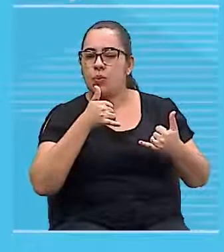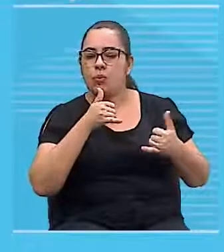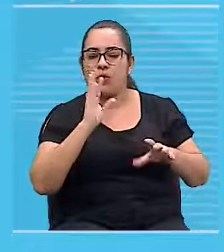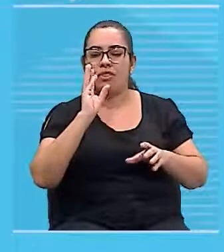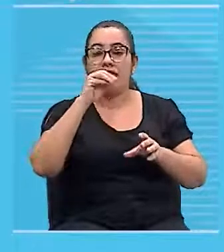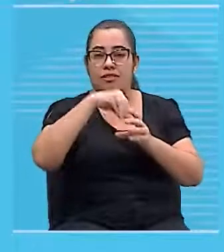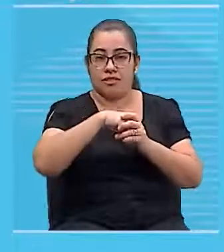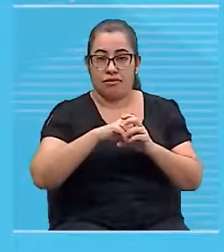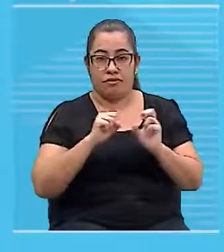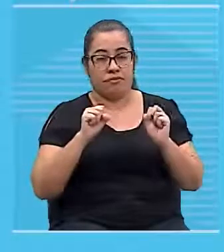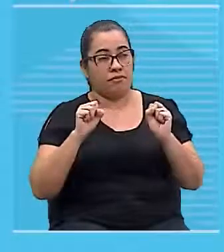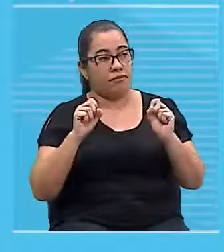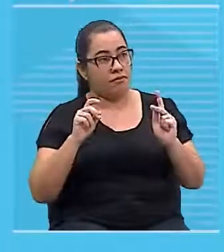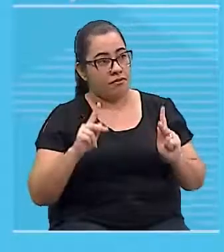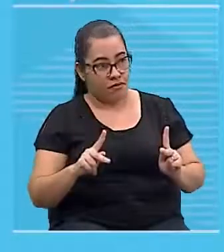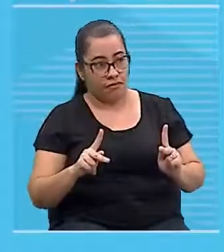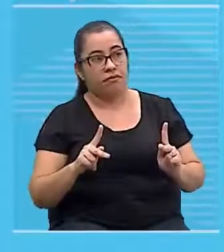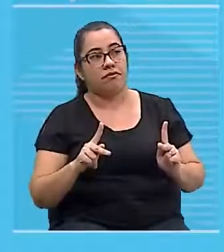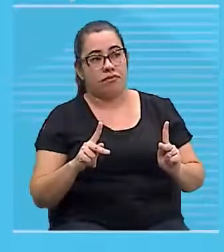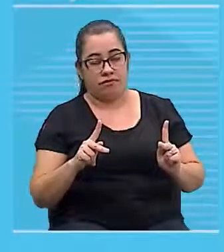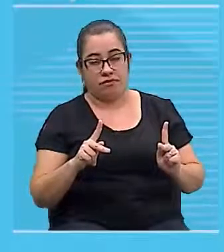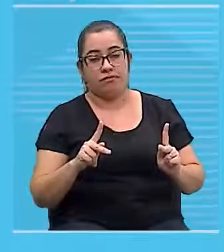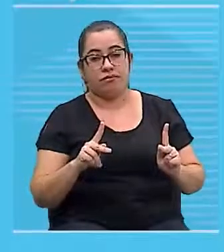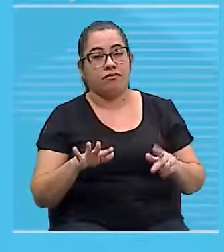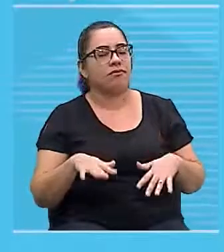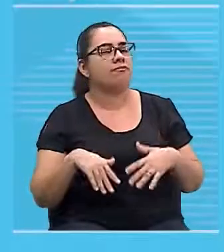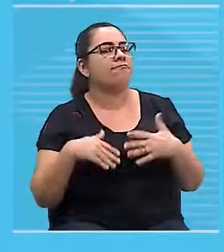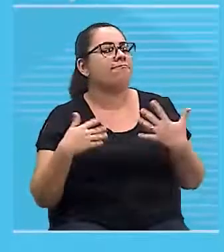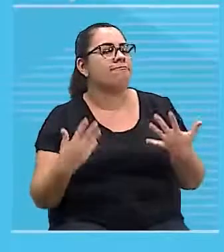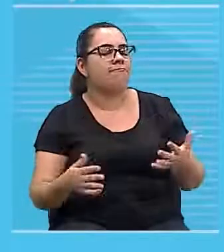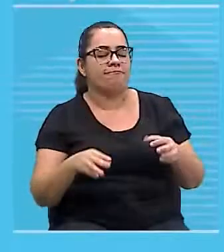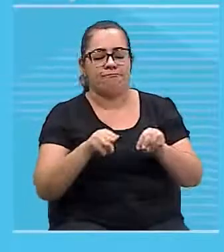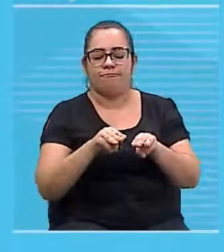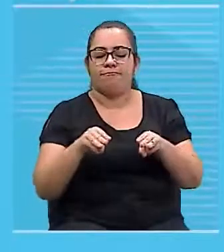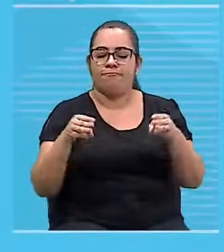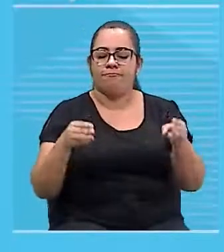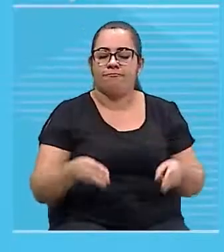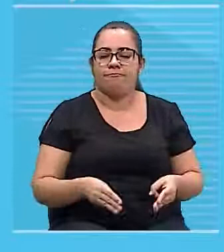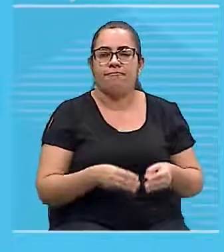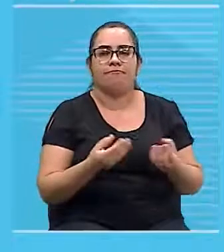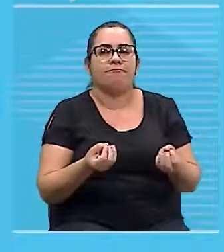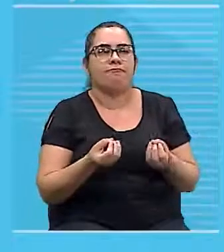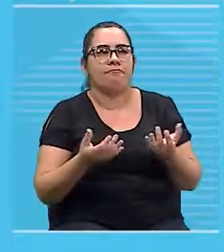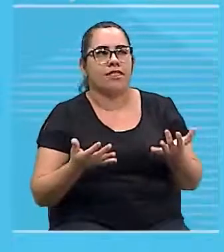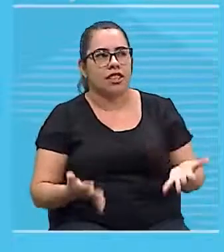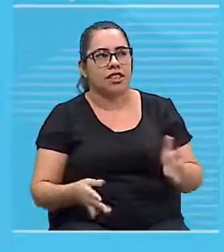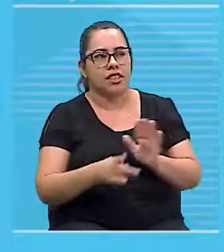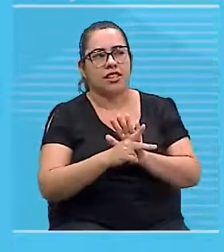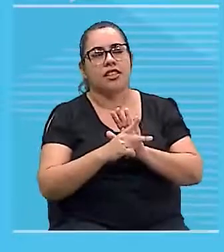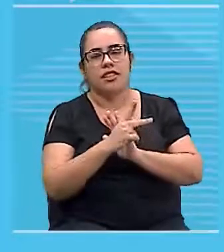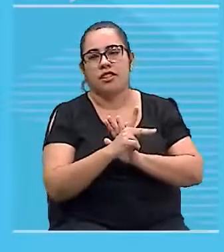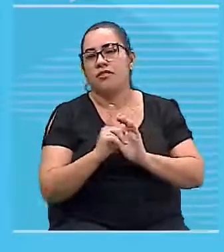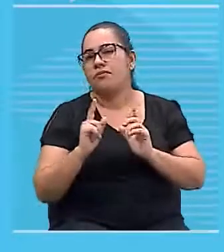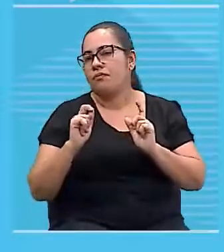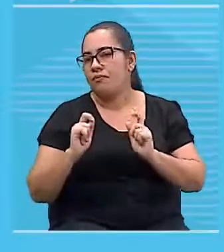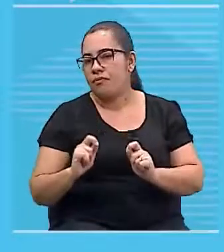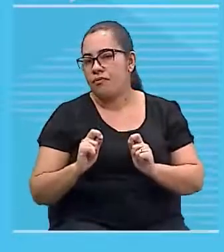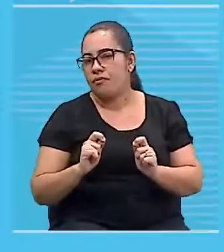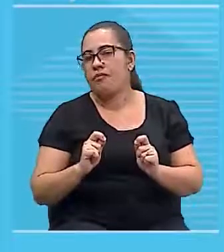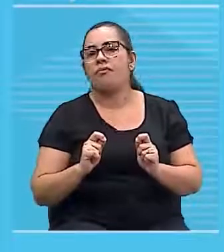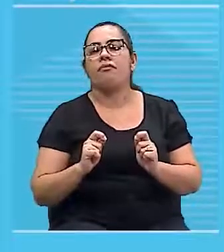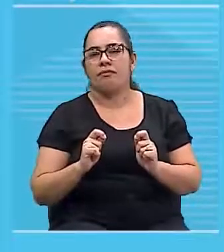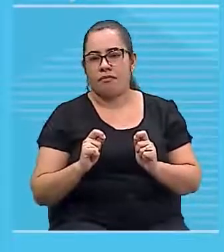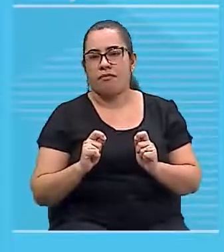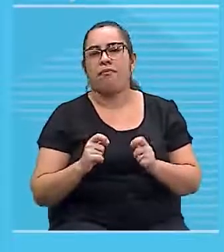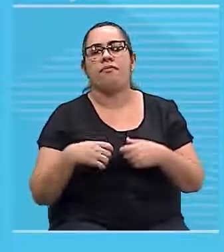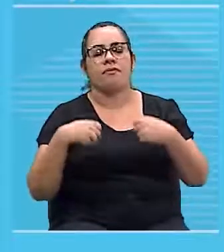Correto? O campo magnético, a atuação dele será sempre